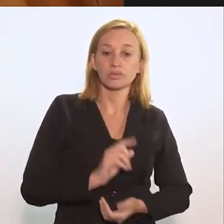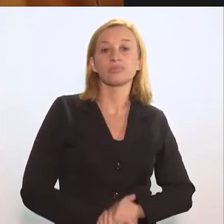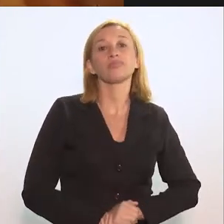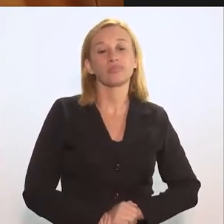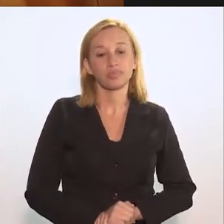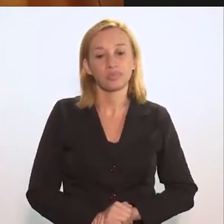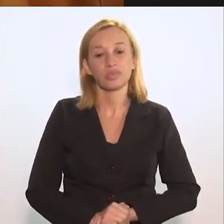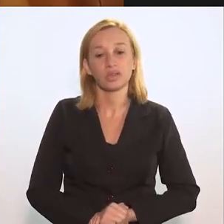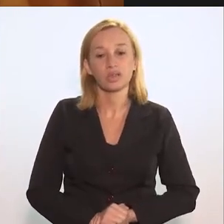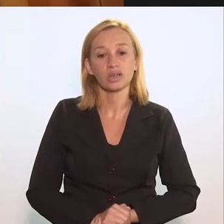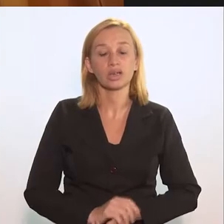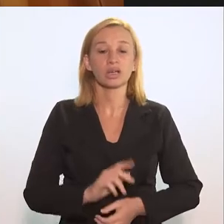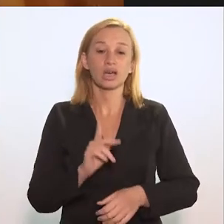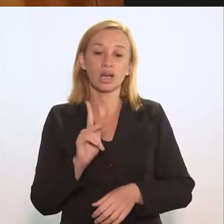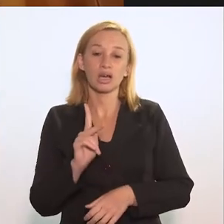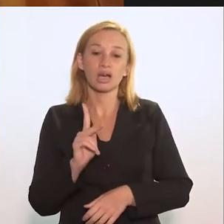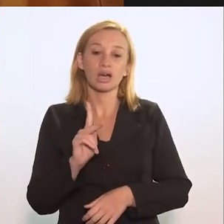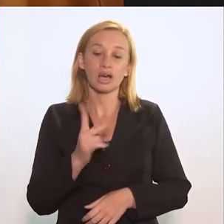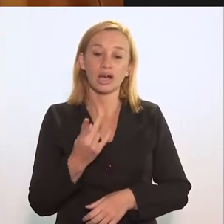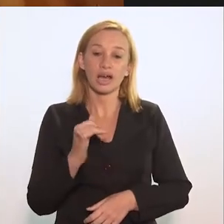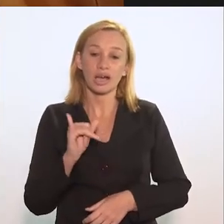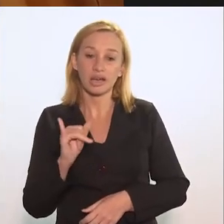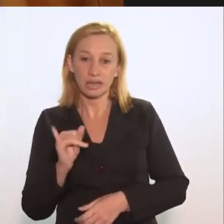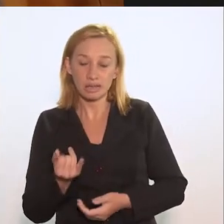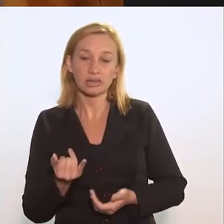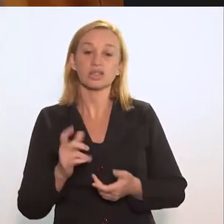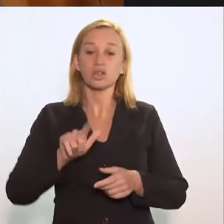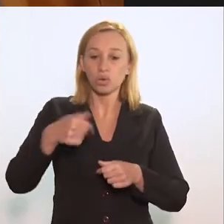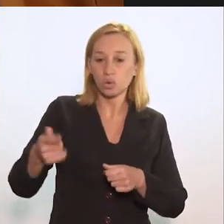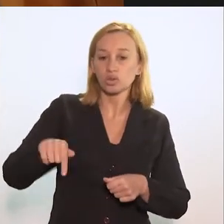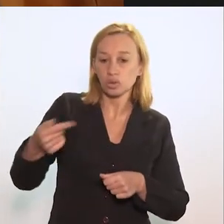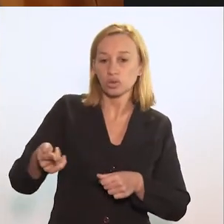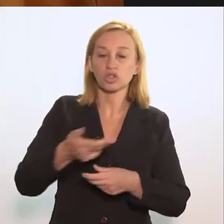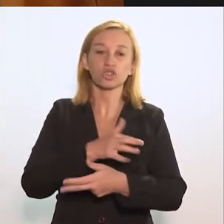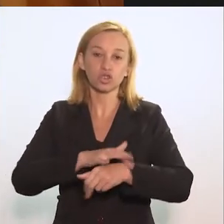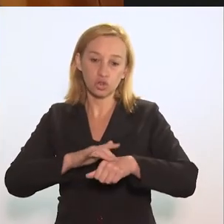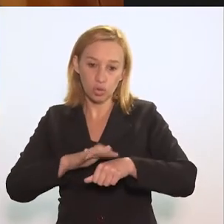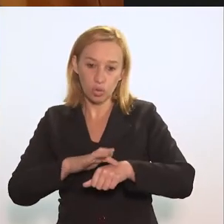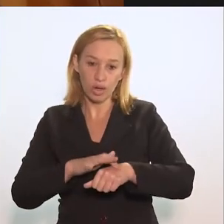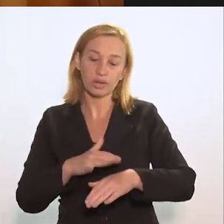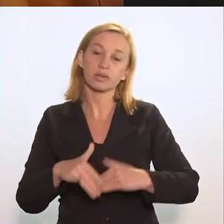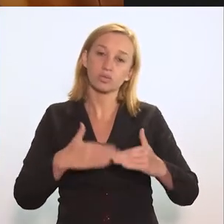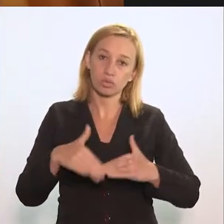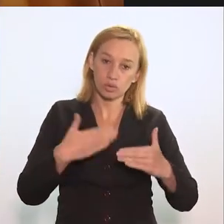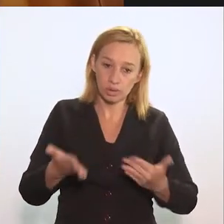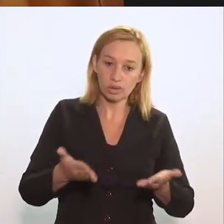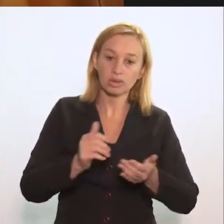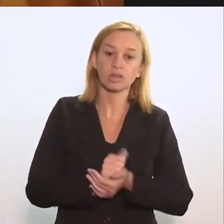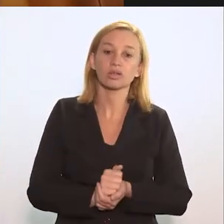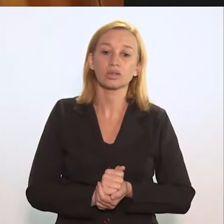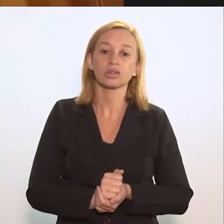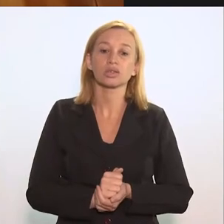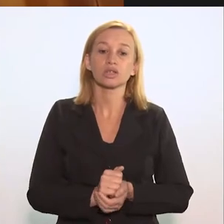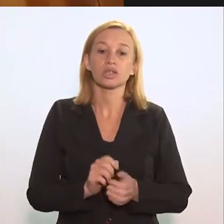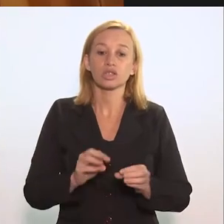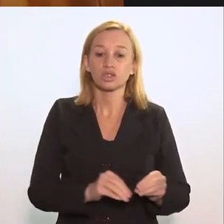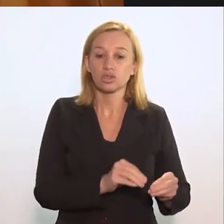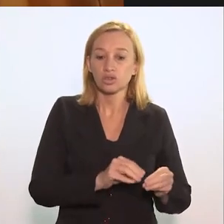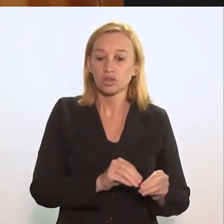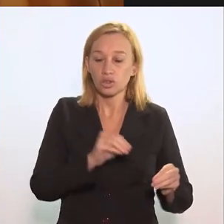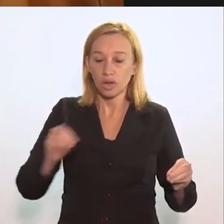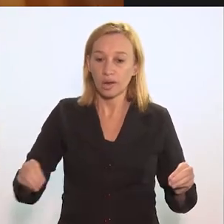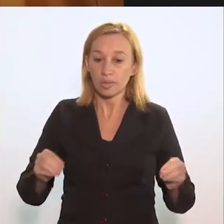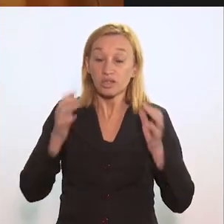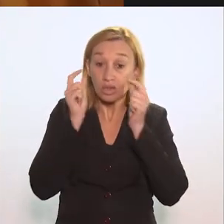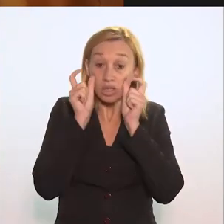também não é a única. Quando você olha também para HIV AIDS, o câncer, você olha também para outros patologistas que estão sofrendo esse mesmo processo de